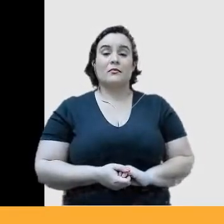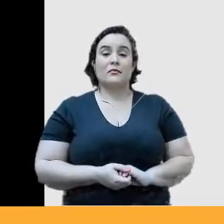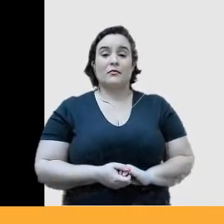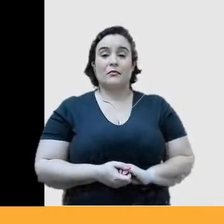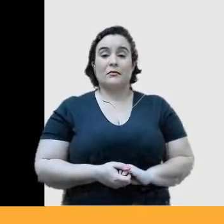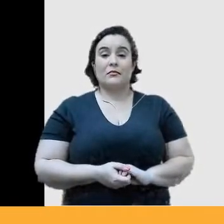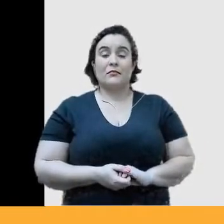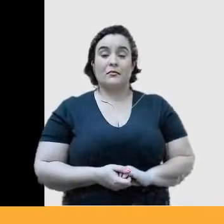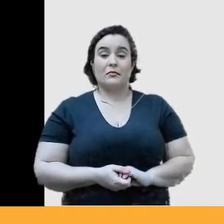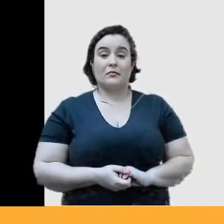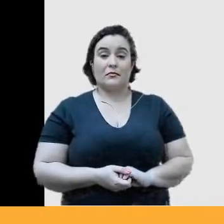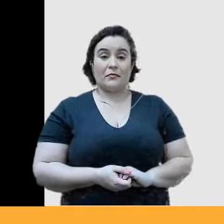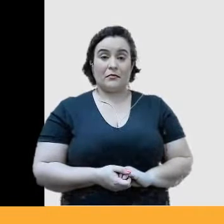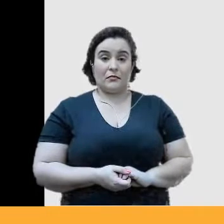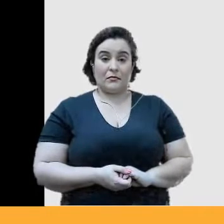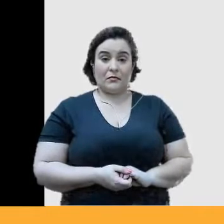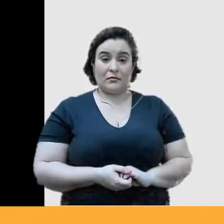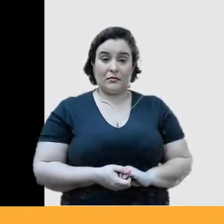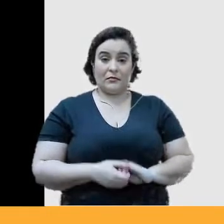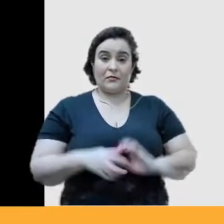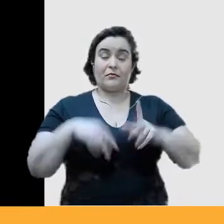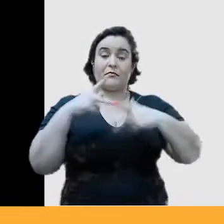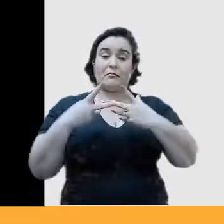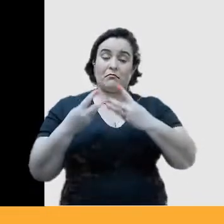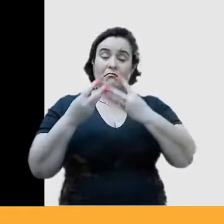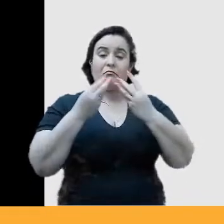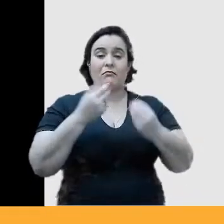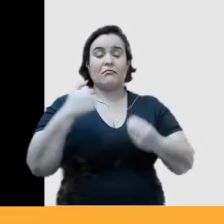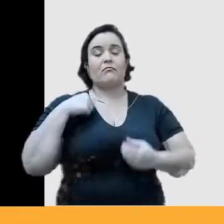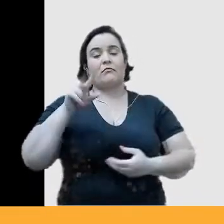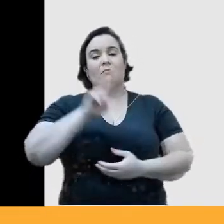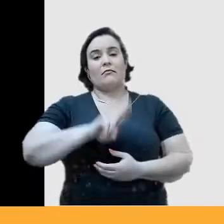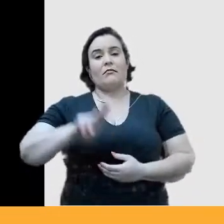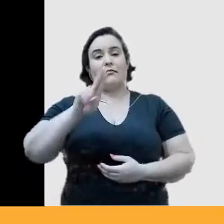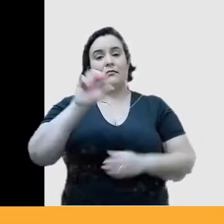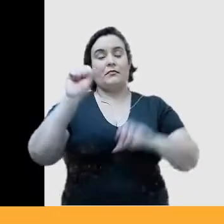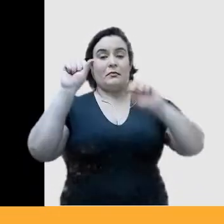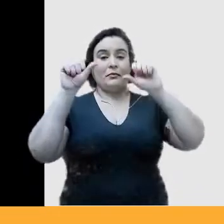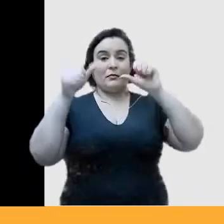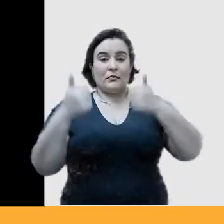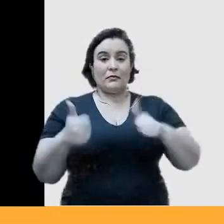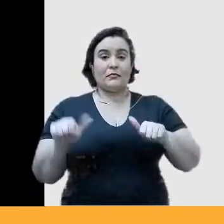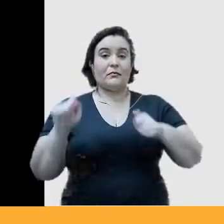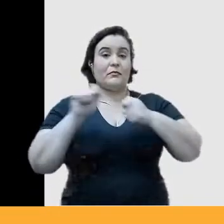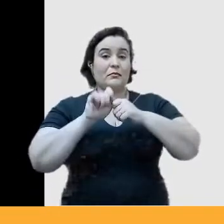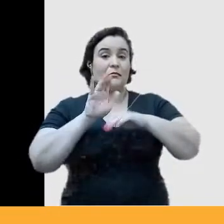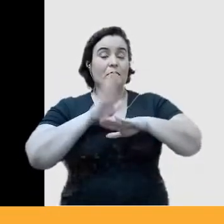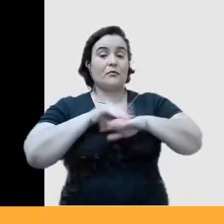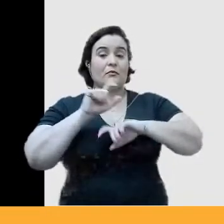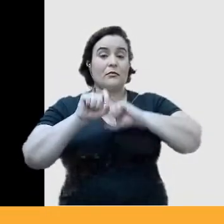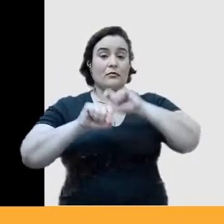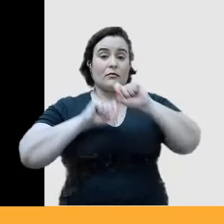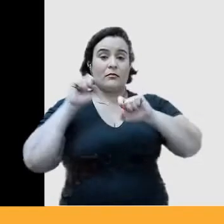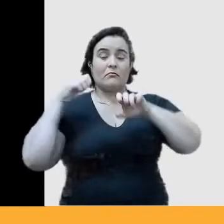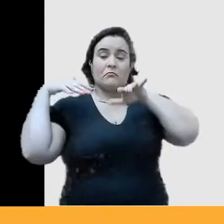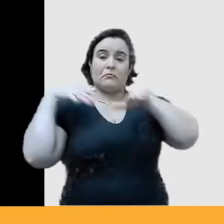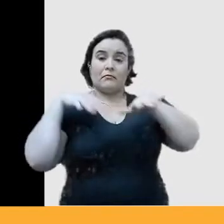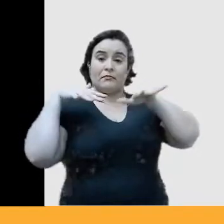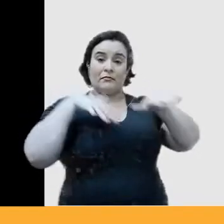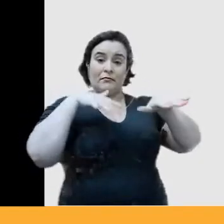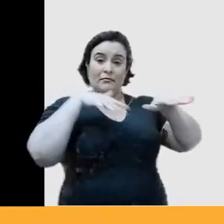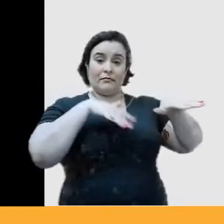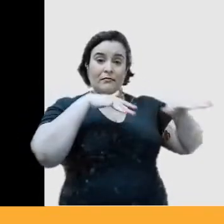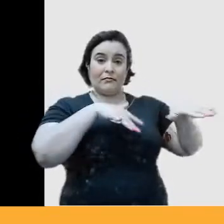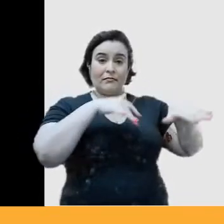premiada, né? E eu usei essa imagem para fazer aquela marcha, aquela marcha de 88,